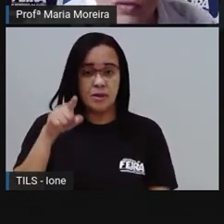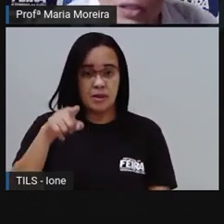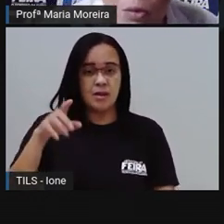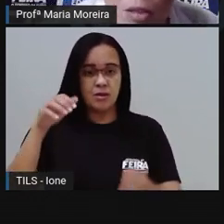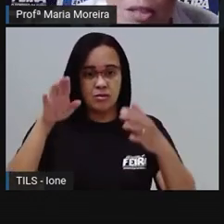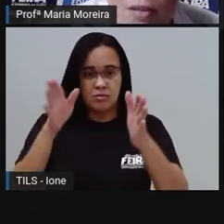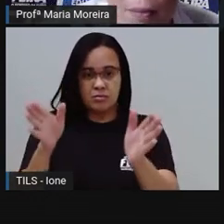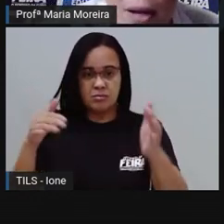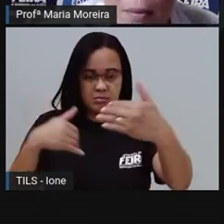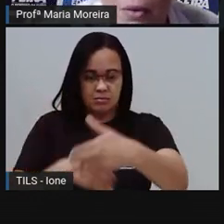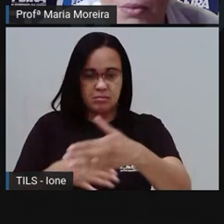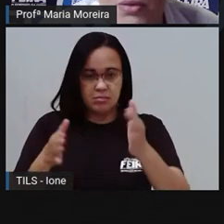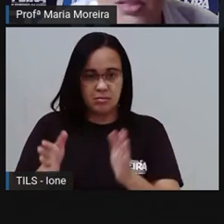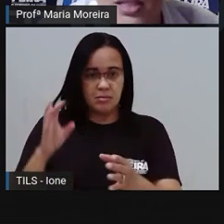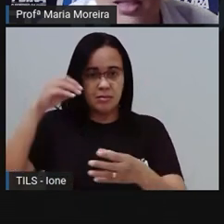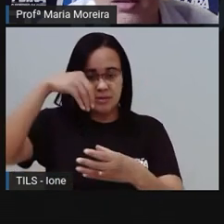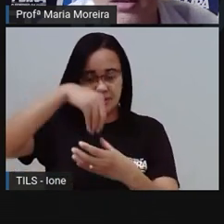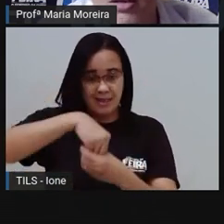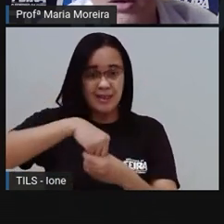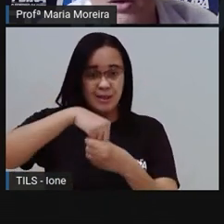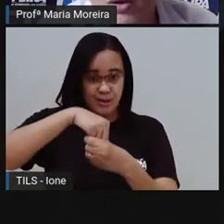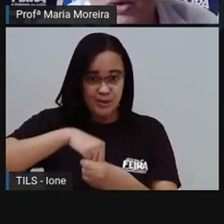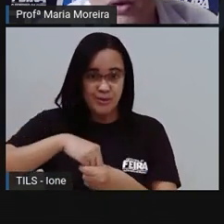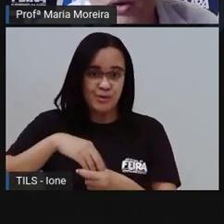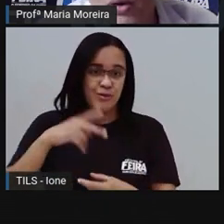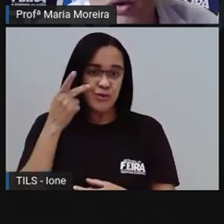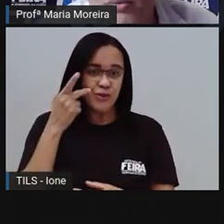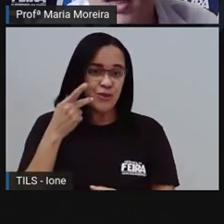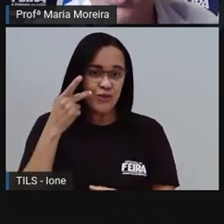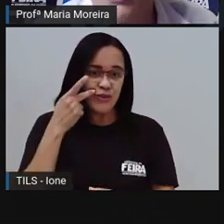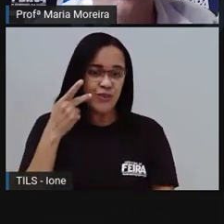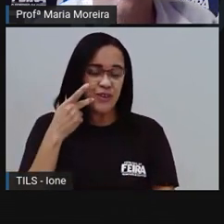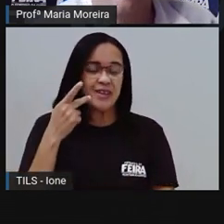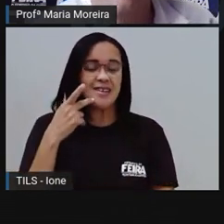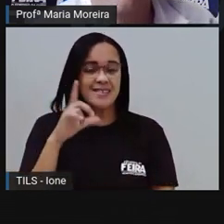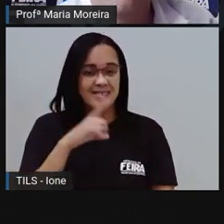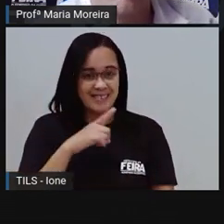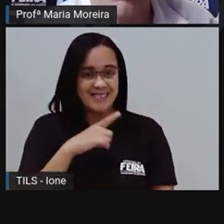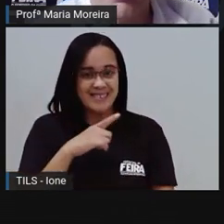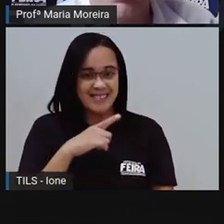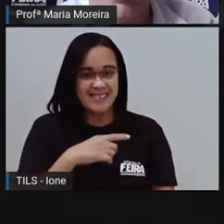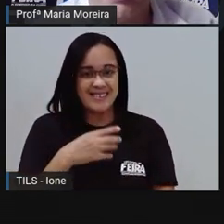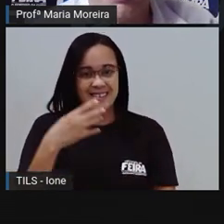escrever. Deixa eu ver se eu consigo escrever a palavra bombons aqui, ó. Melhor não, viu, gente?